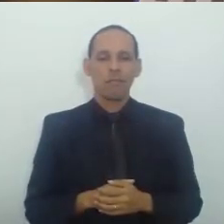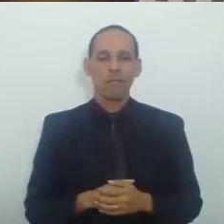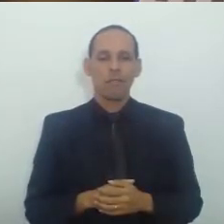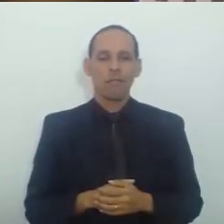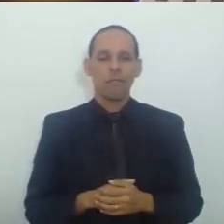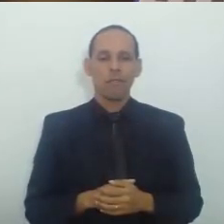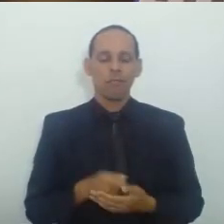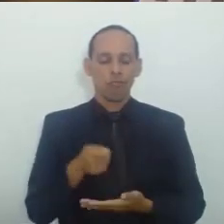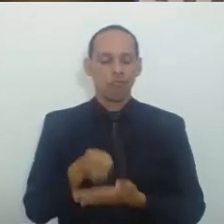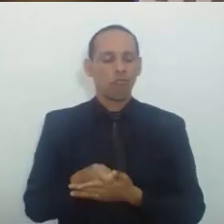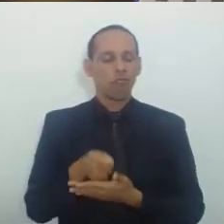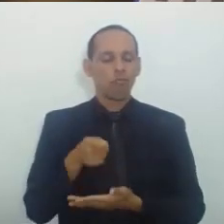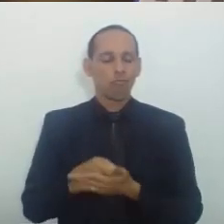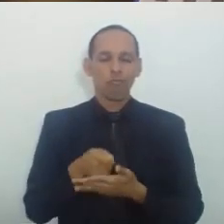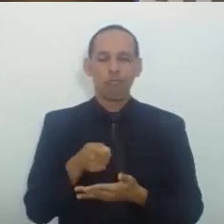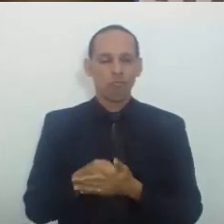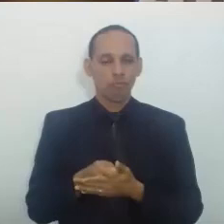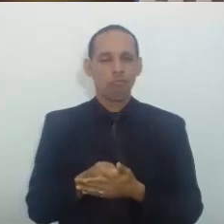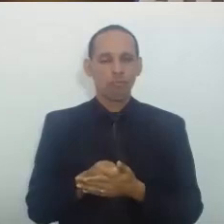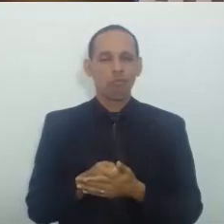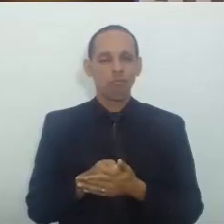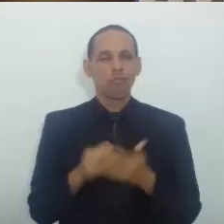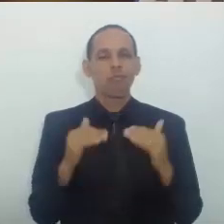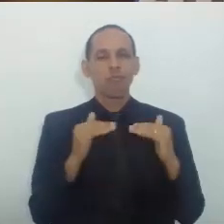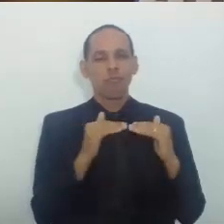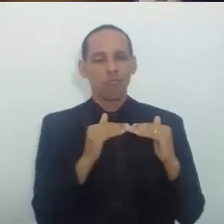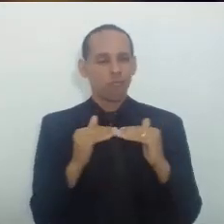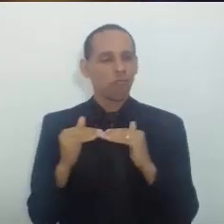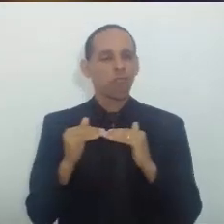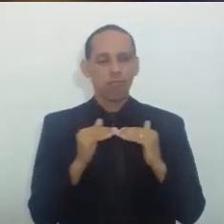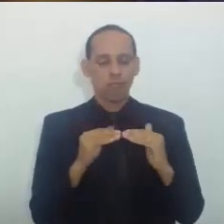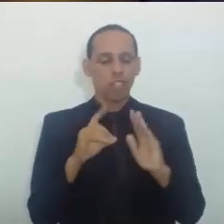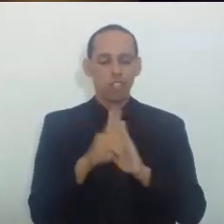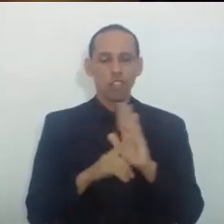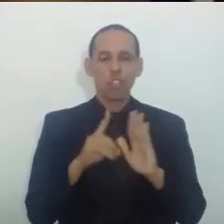Exigência E com esse mesmo Entendimento Nessa mesma Diretriz